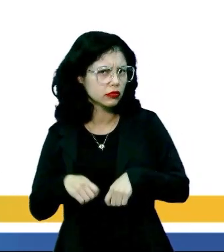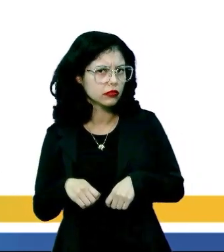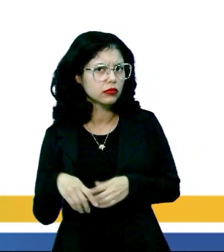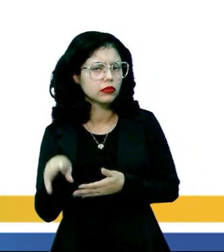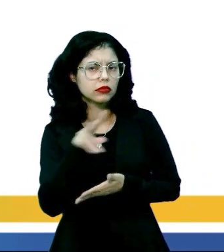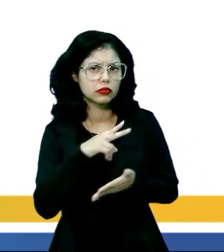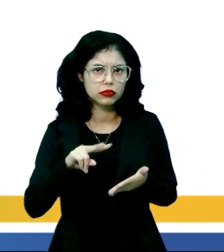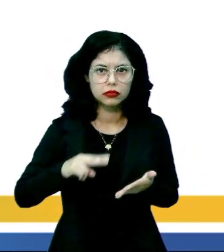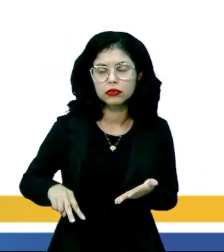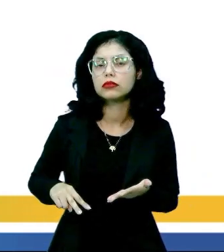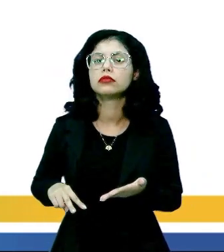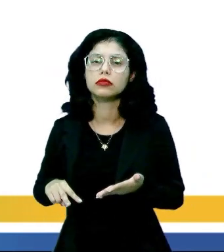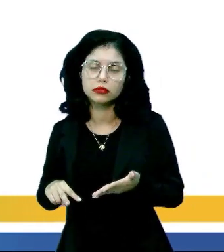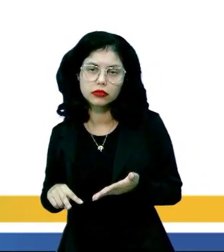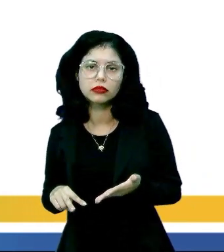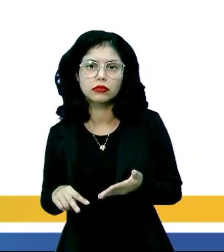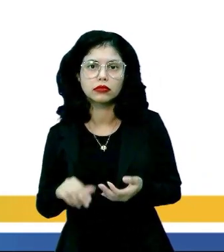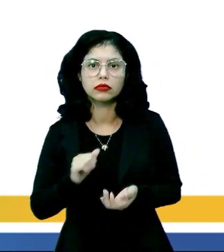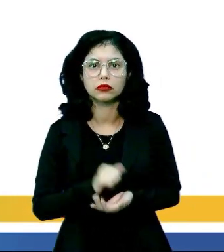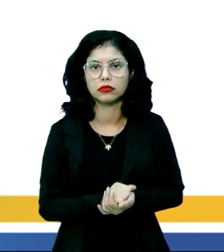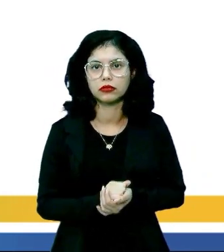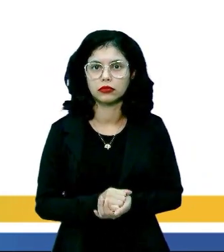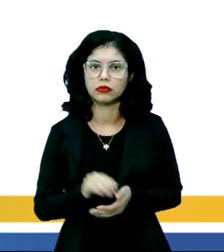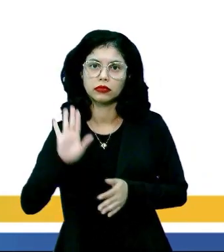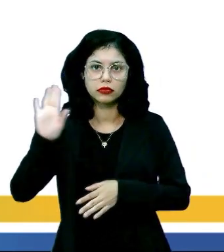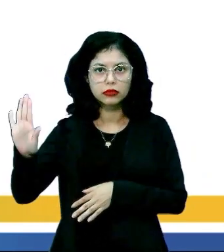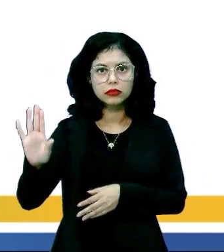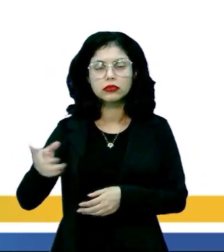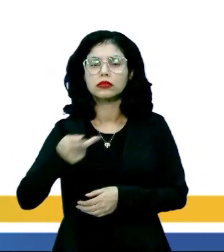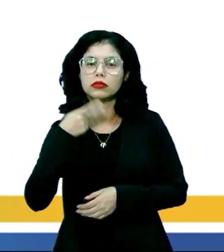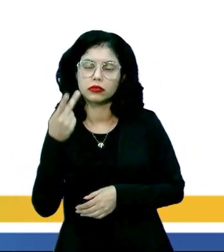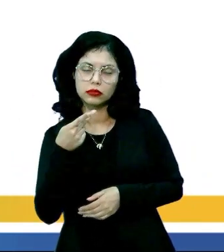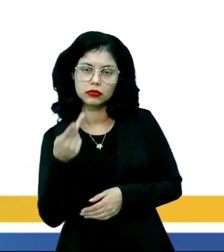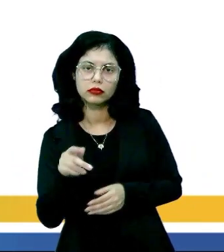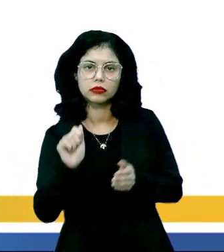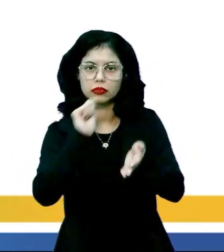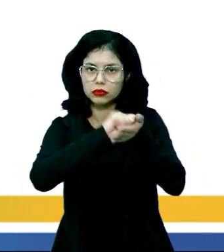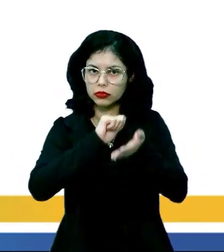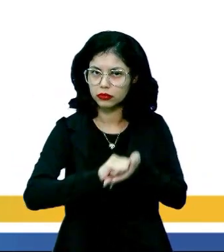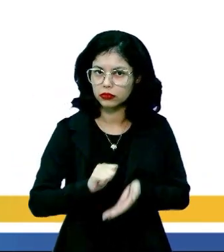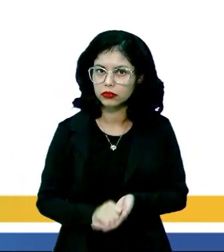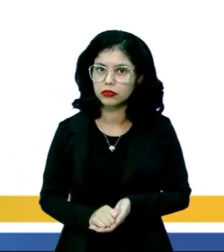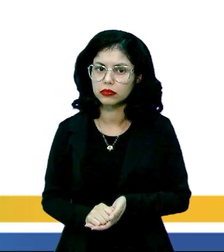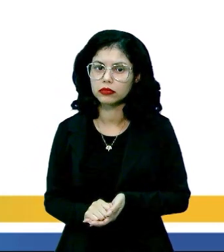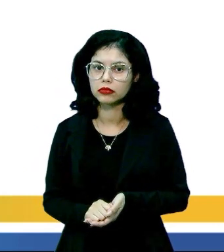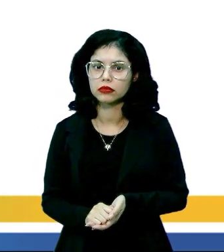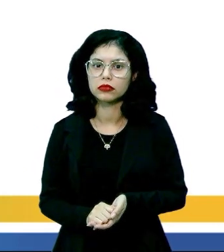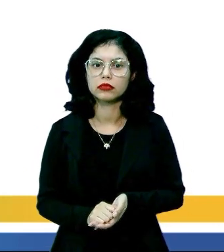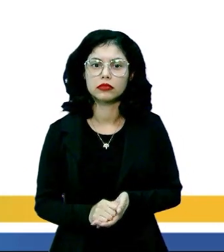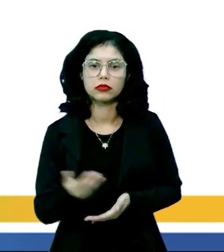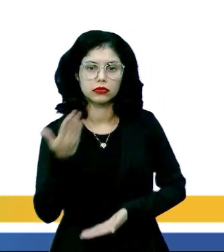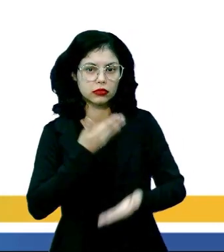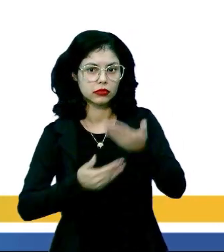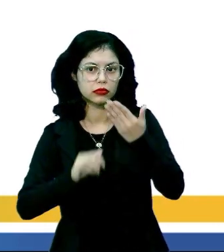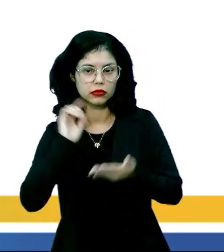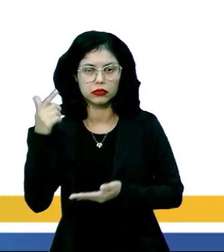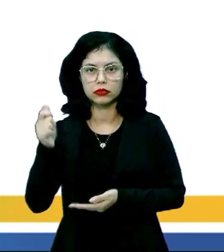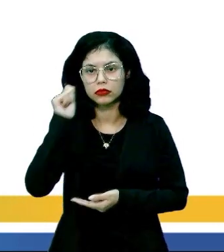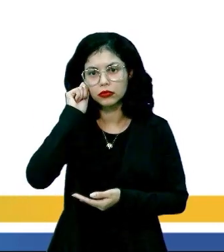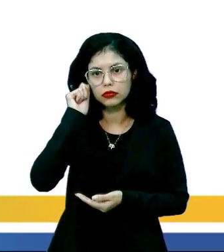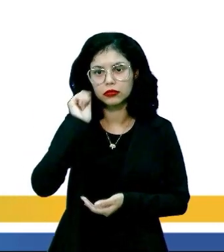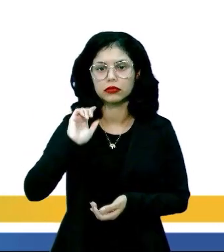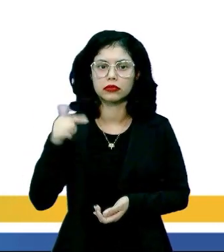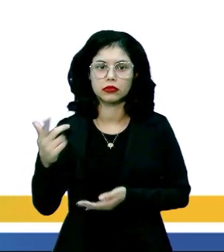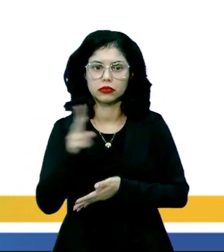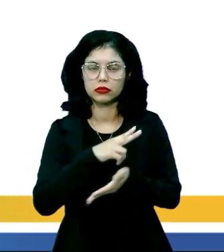A possibilidade de leitores deixarem comentários de forma a interagir com o autor